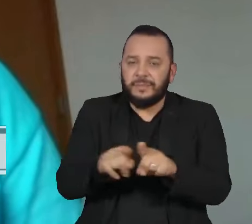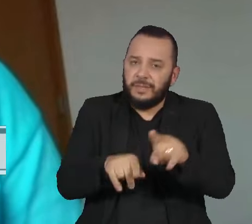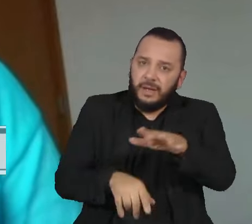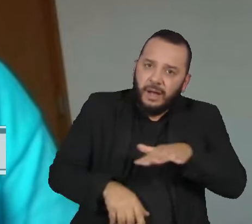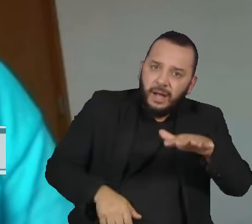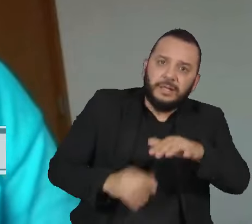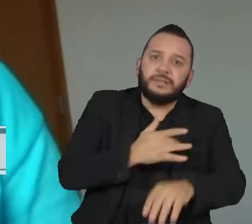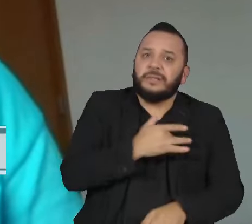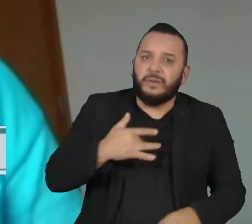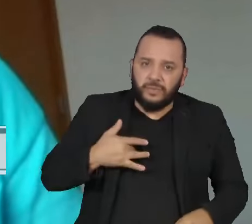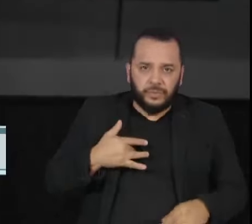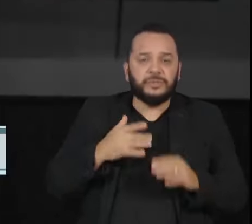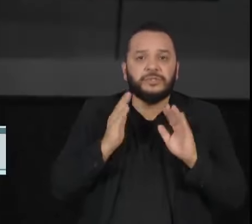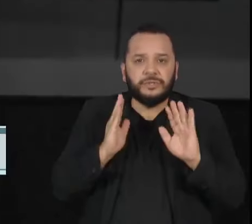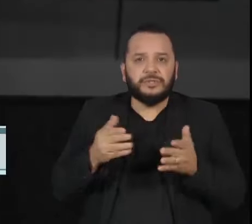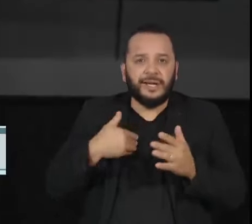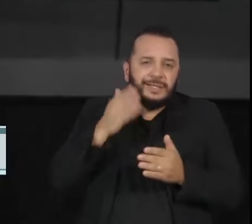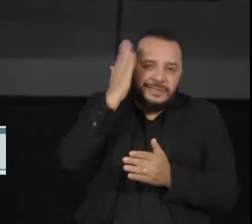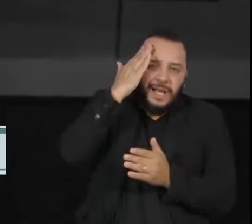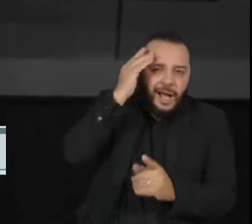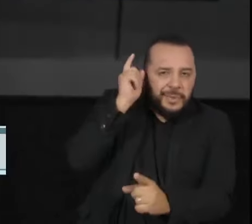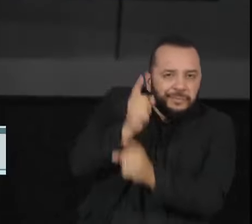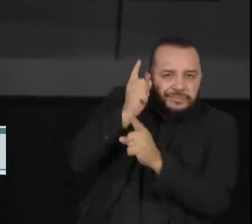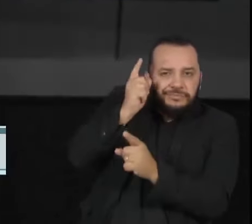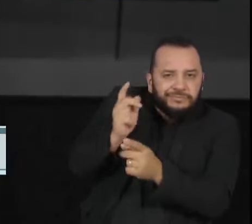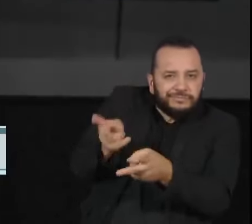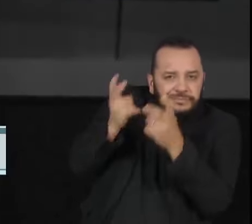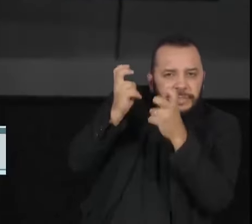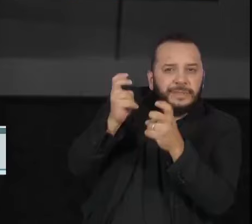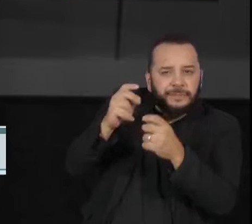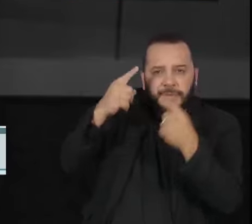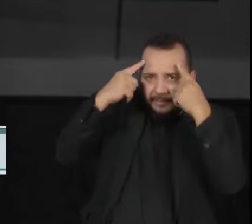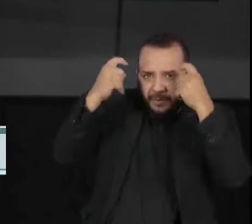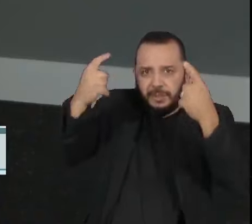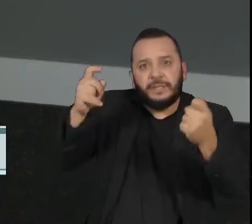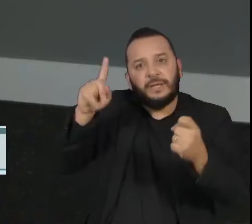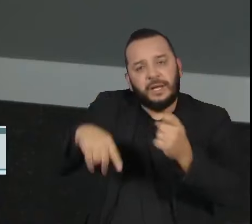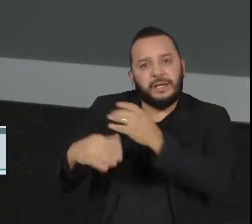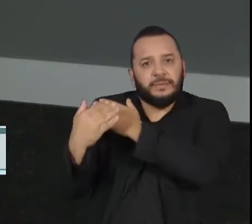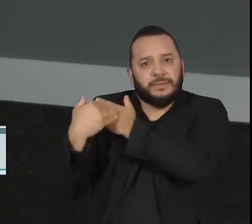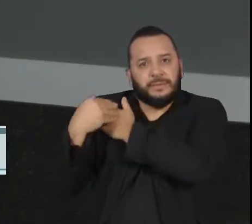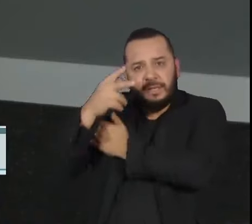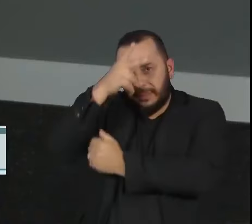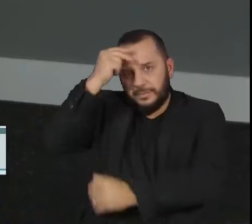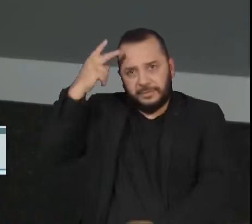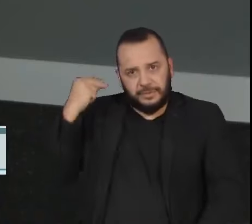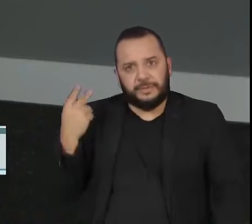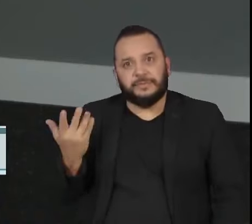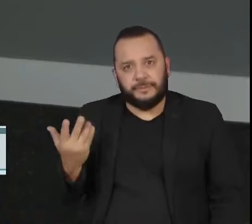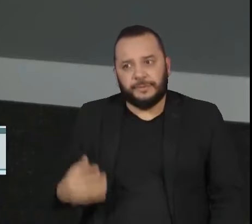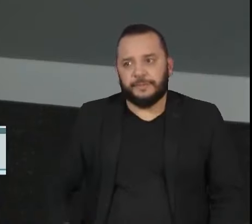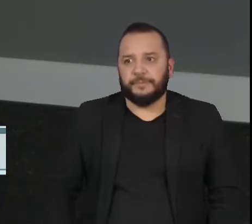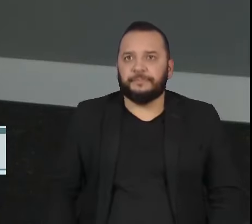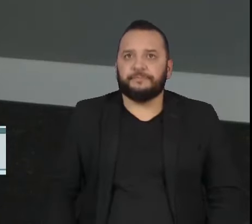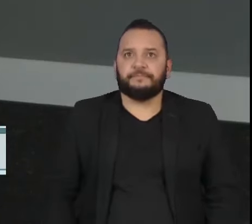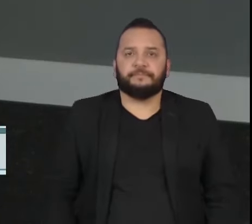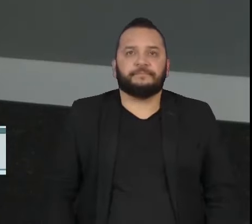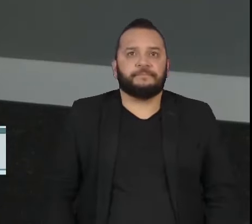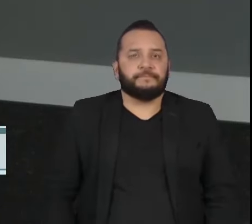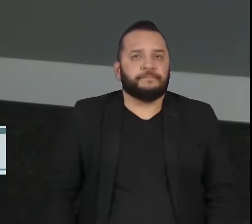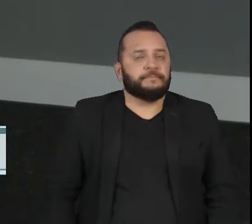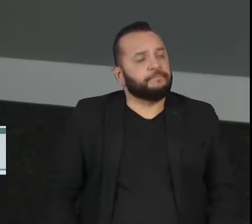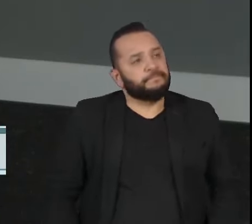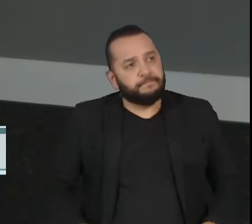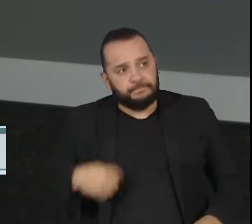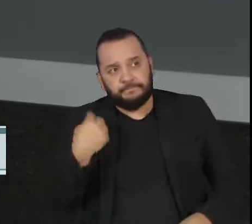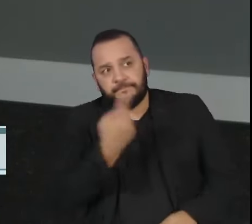para identificar essas violências. Então, muito do que precisa ser feito passa pelos municípios. Quando a gente também pensa no enfrentamento